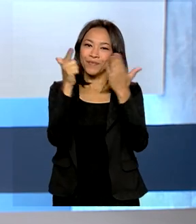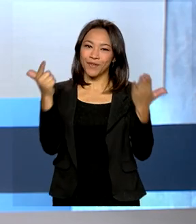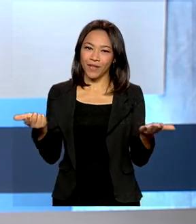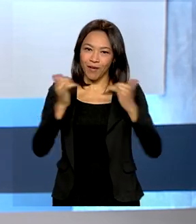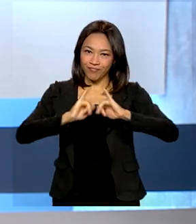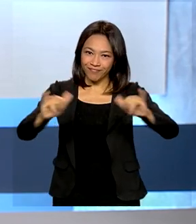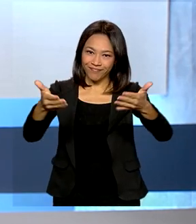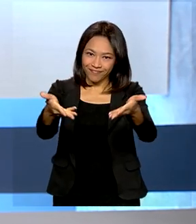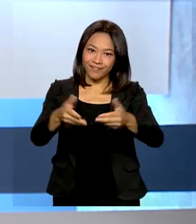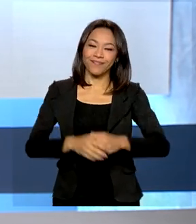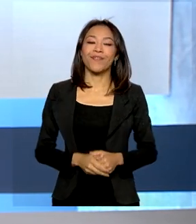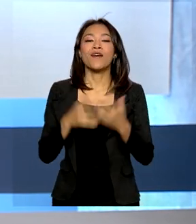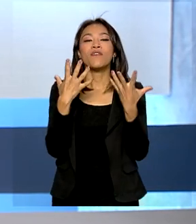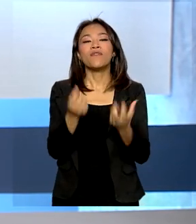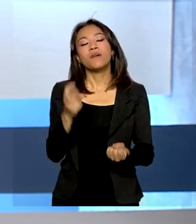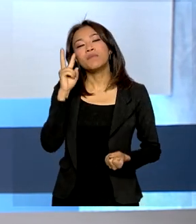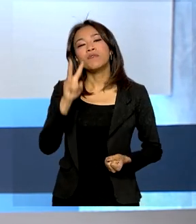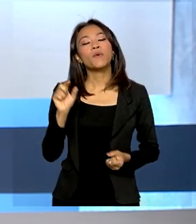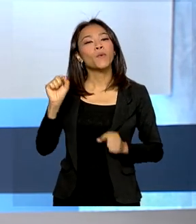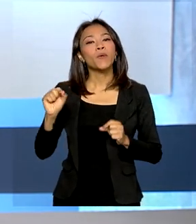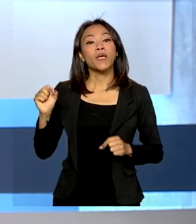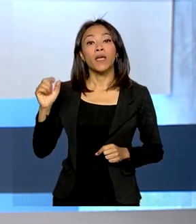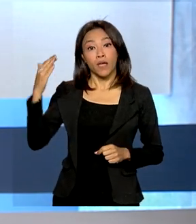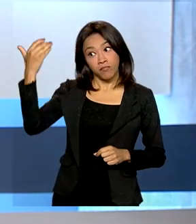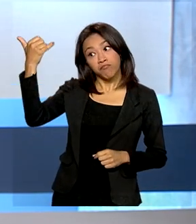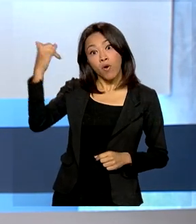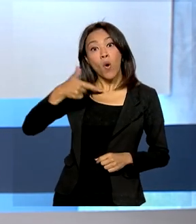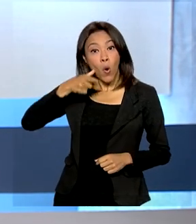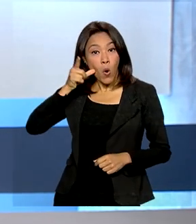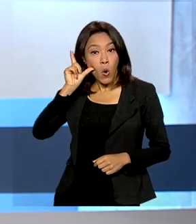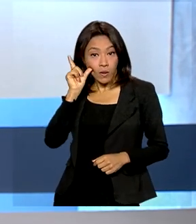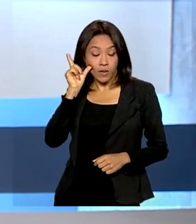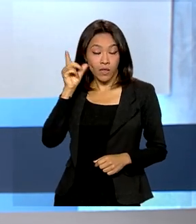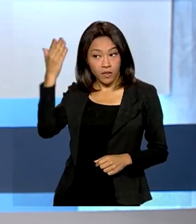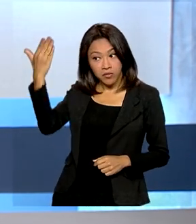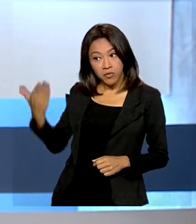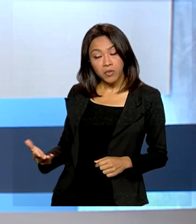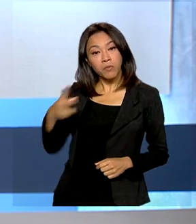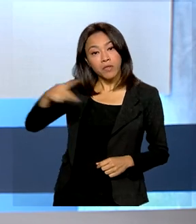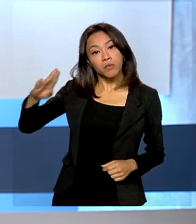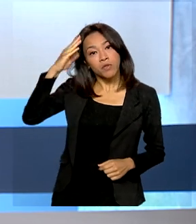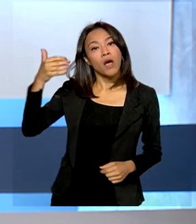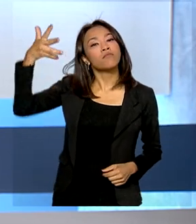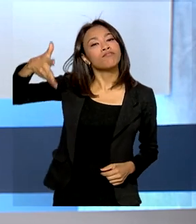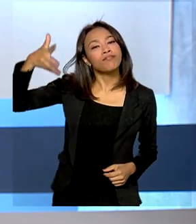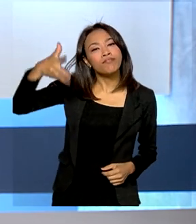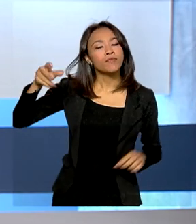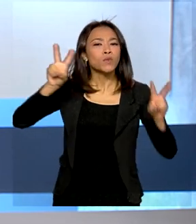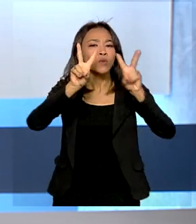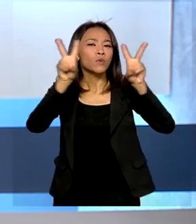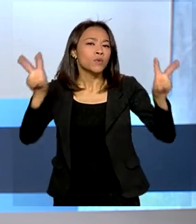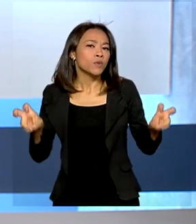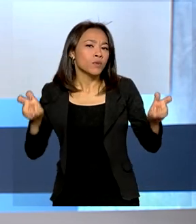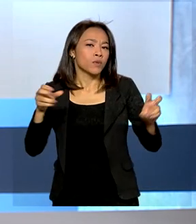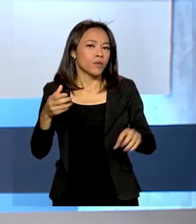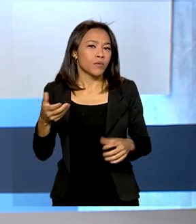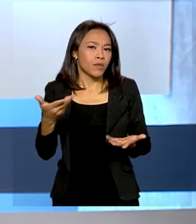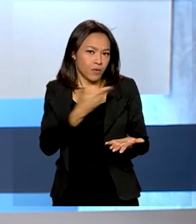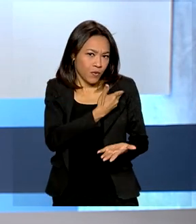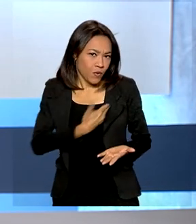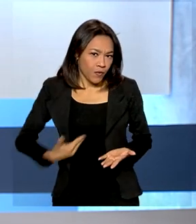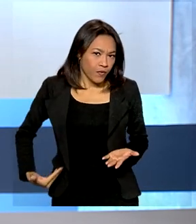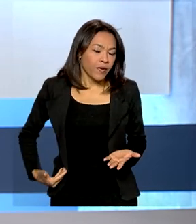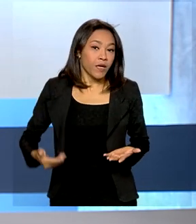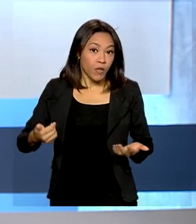Vamos ouvir agora o que disse o presidente Jair Bolsonaro ontem, lá em Salvador, na Bahia, sobre o governo pretender